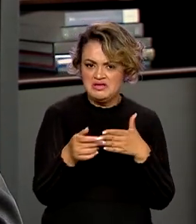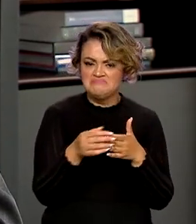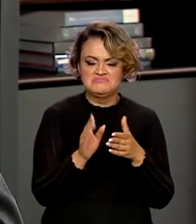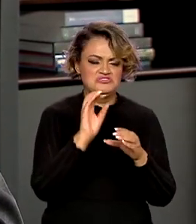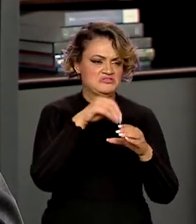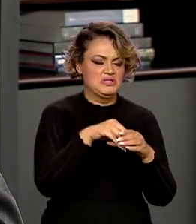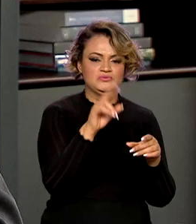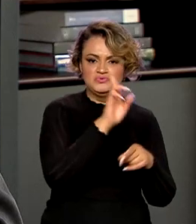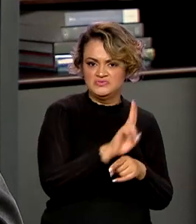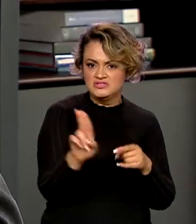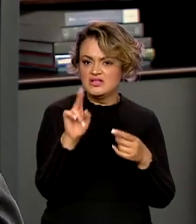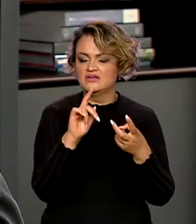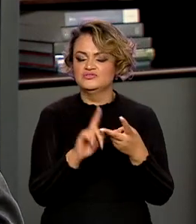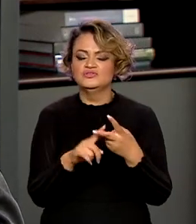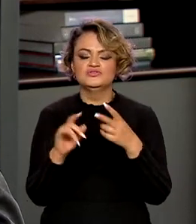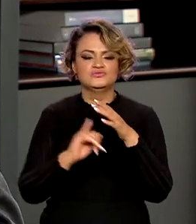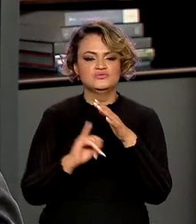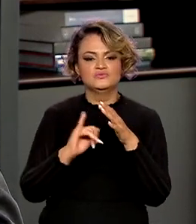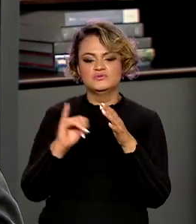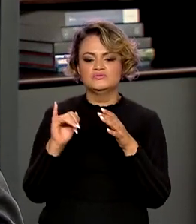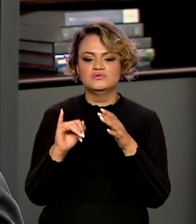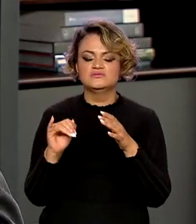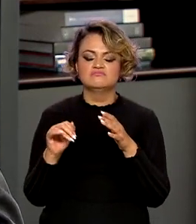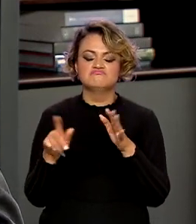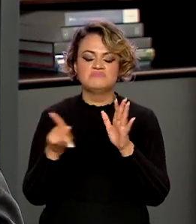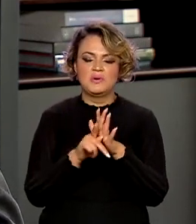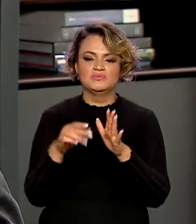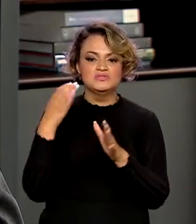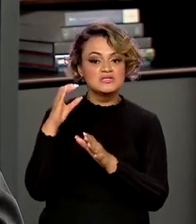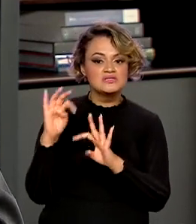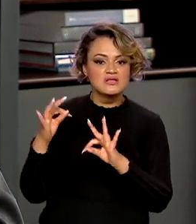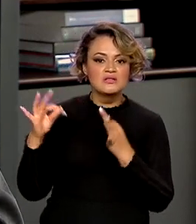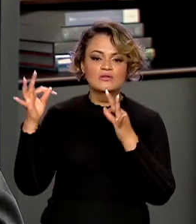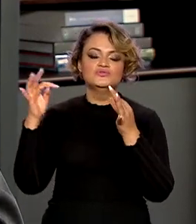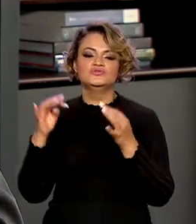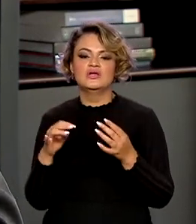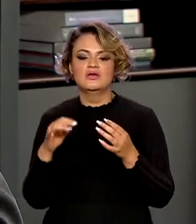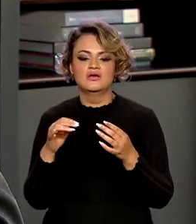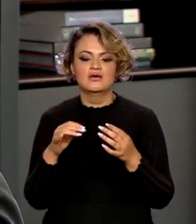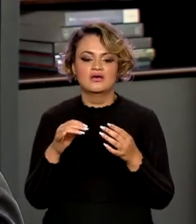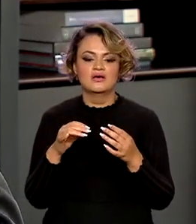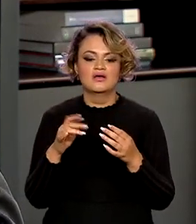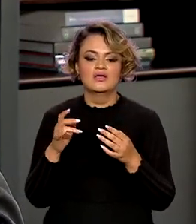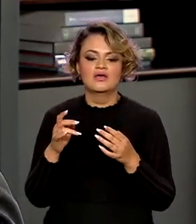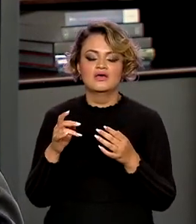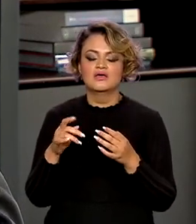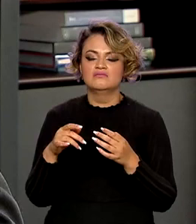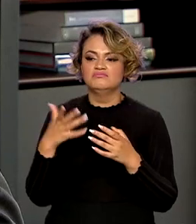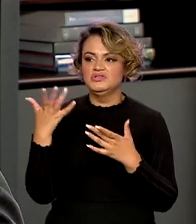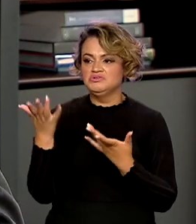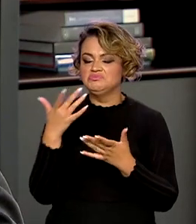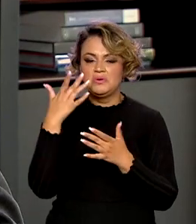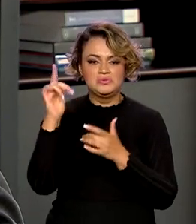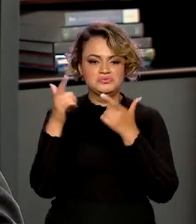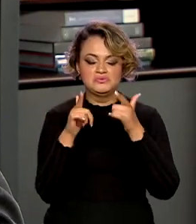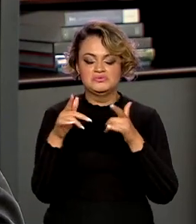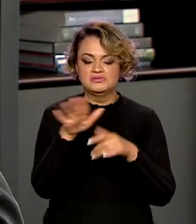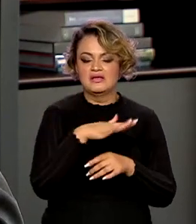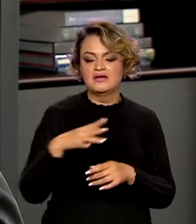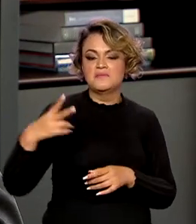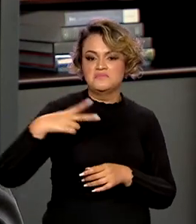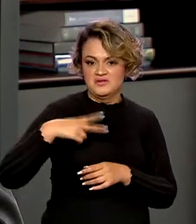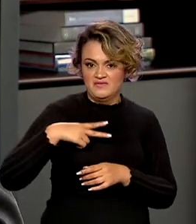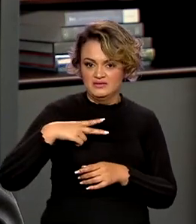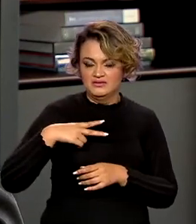universidades, nas instituições de ciência e tecnologia, e mesmo em organismos privados,